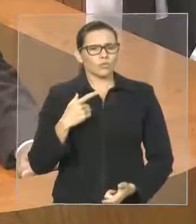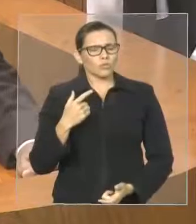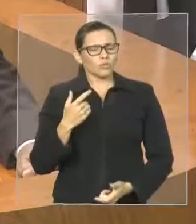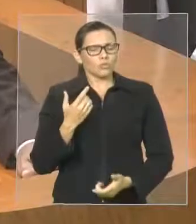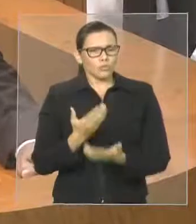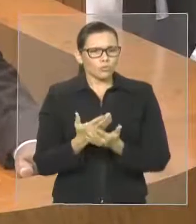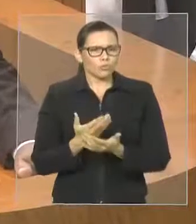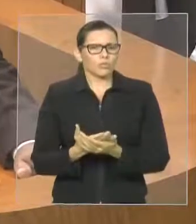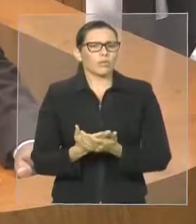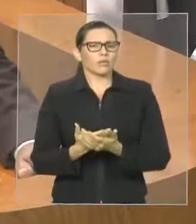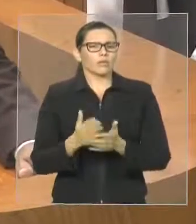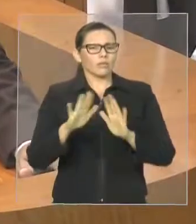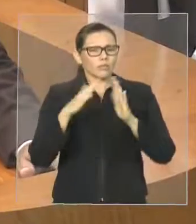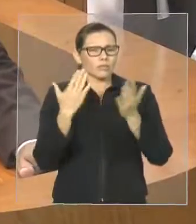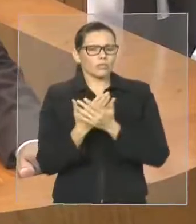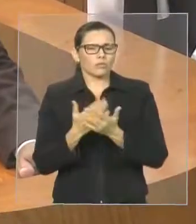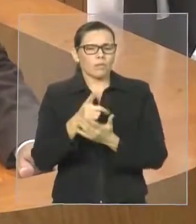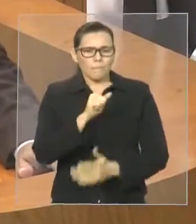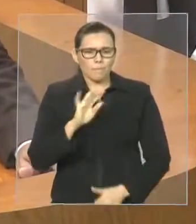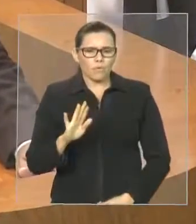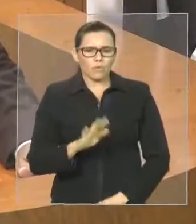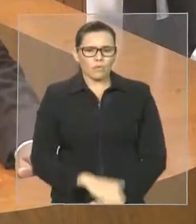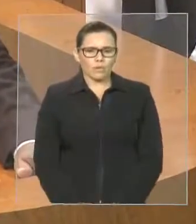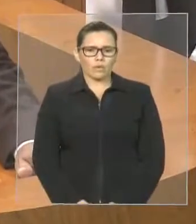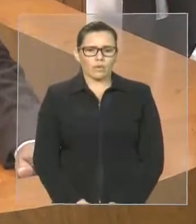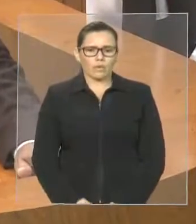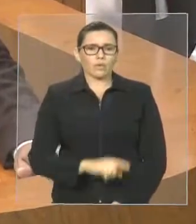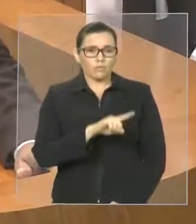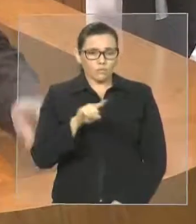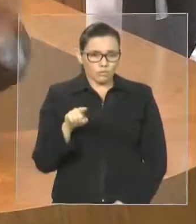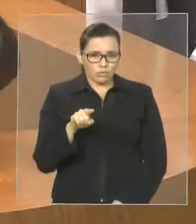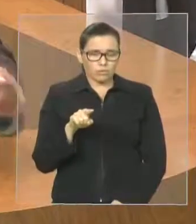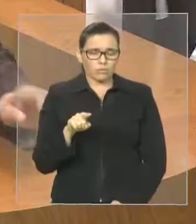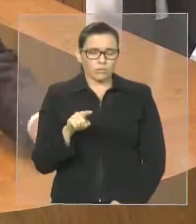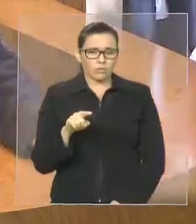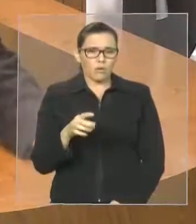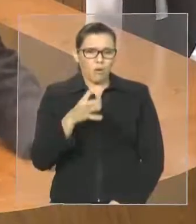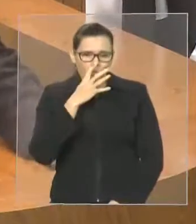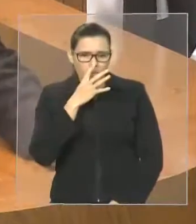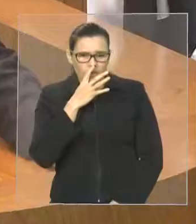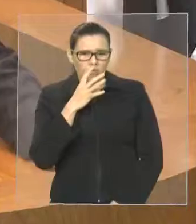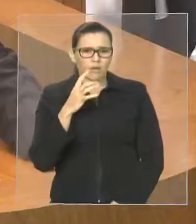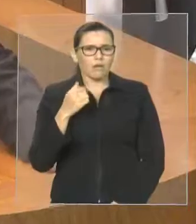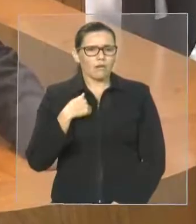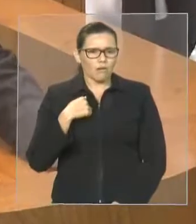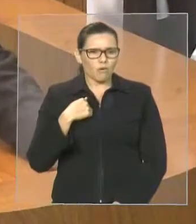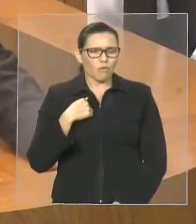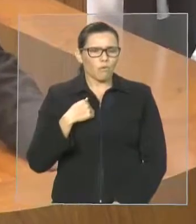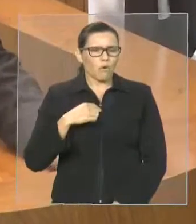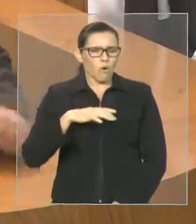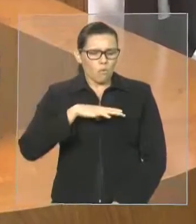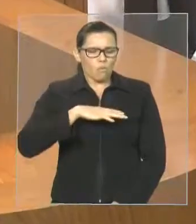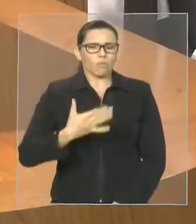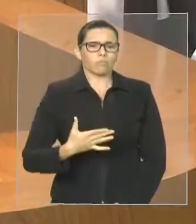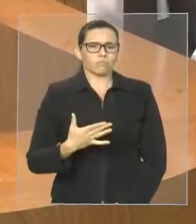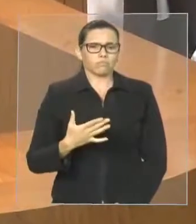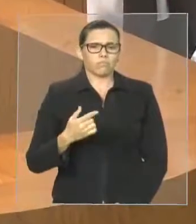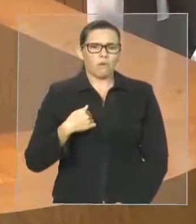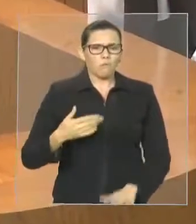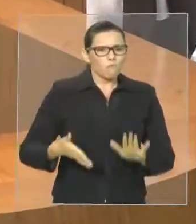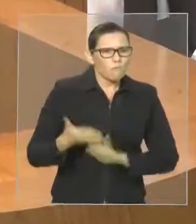verás que um filho teu não foge à luta. Verás que um professor não foge à luta. E eu estou com vocês. De forma incondicional.